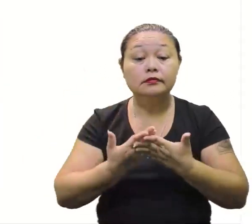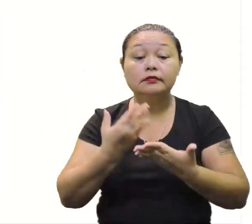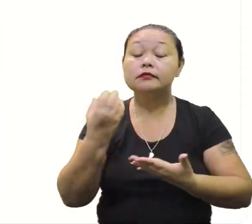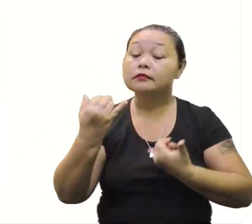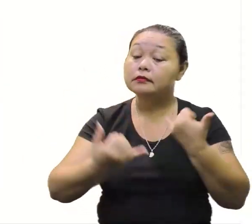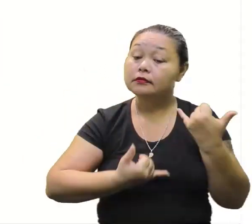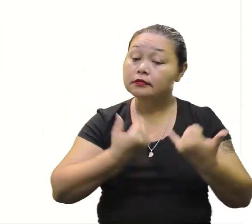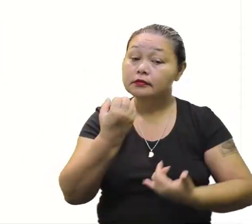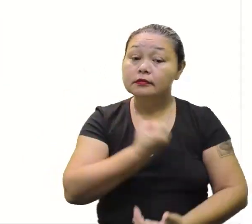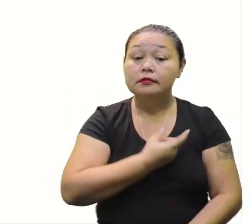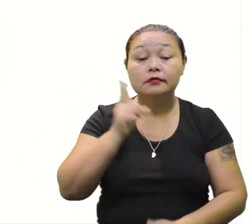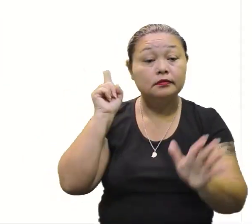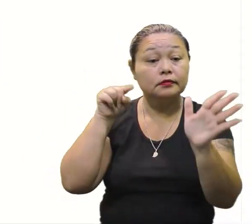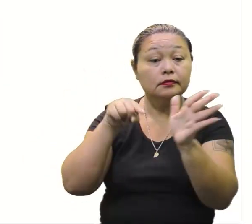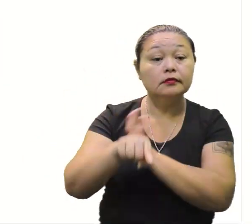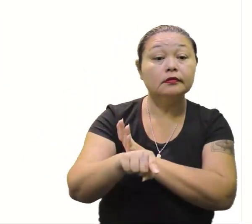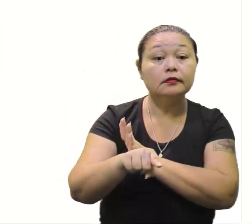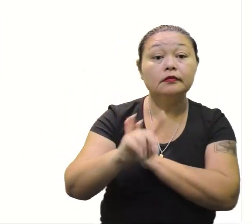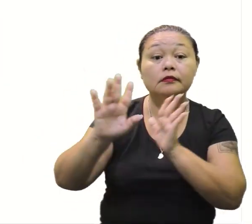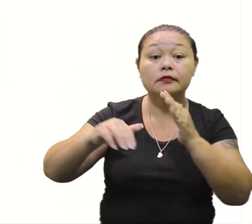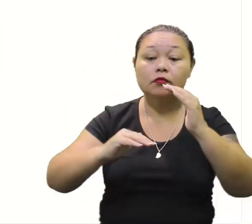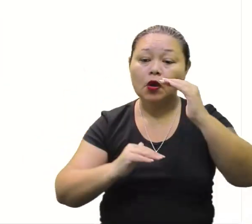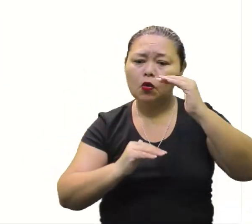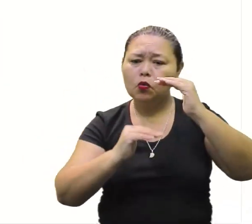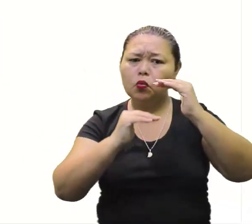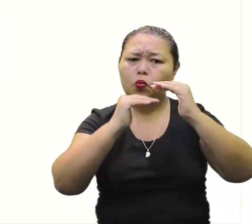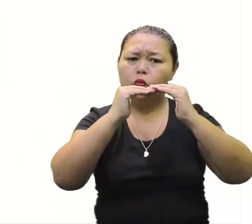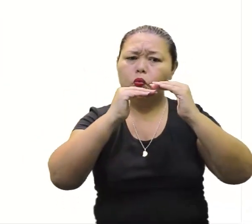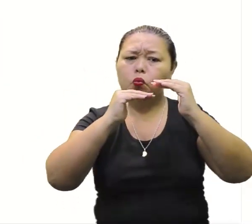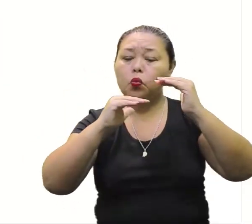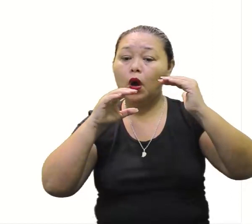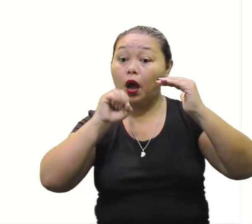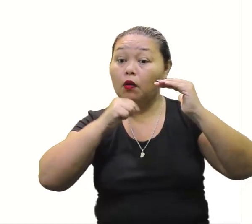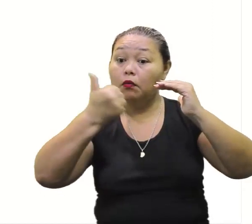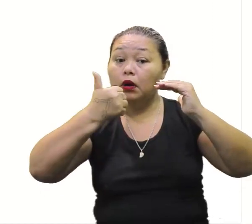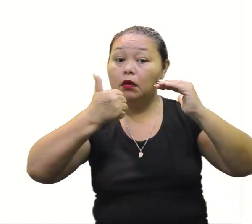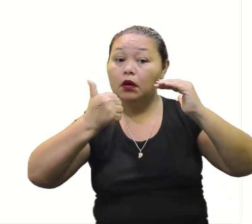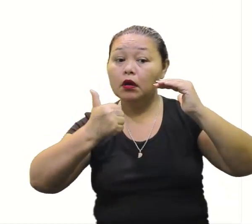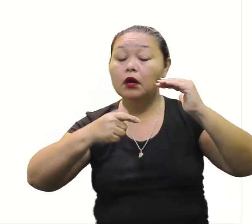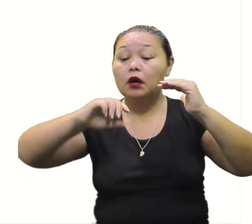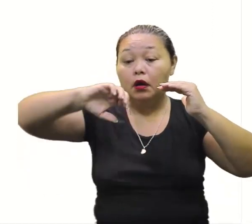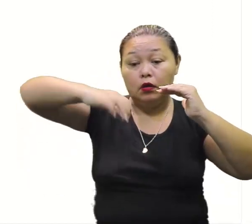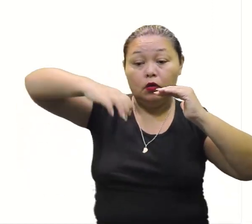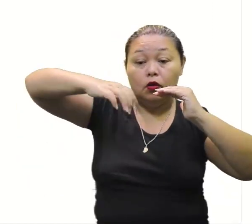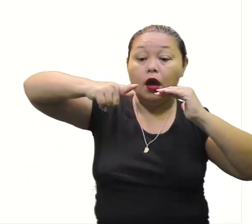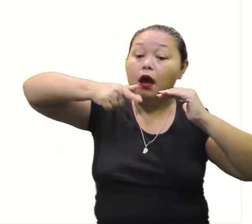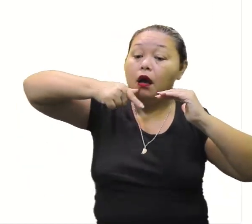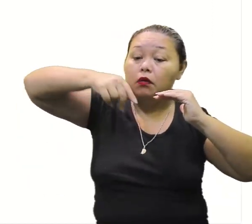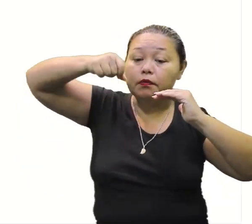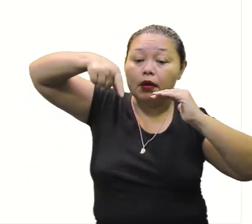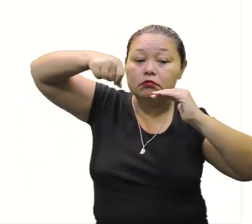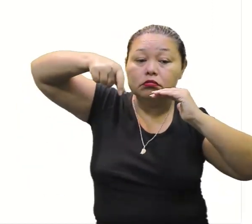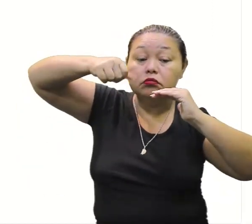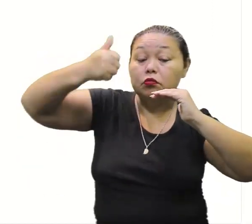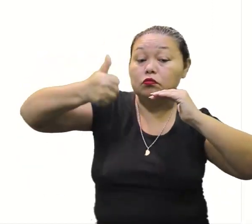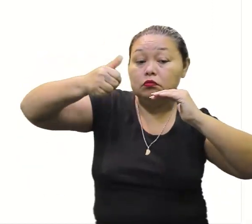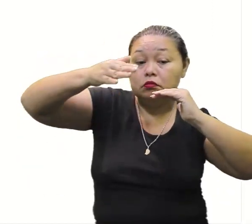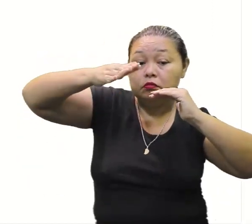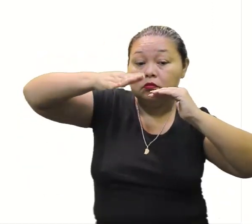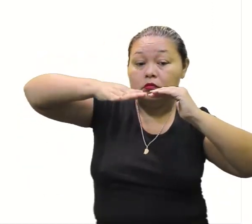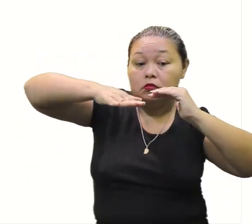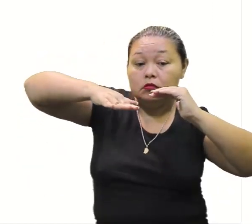Brincando com os Números, a pergunta é... Qual tanque enxerar primeiro? Temos uma torneira pingando ali no tanque 1.